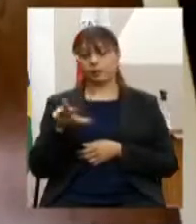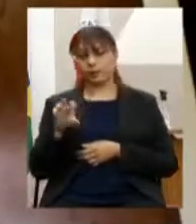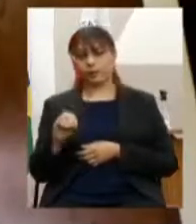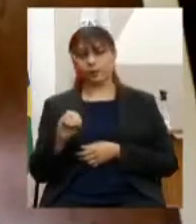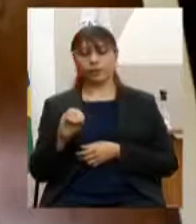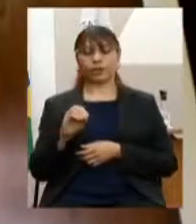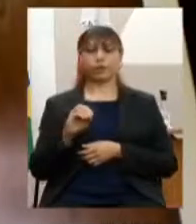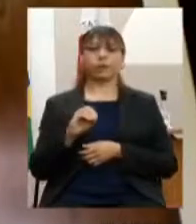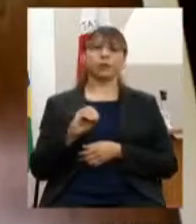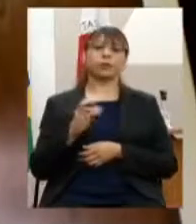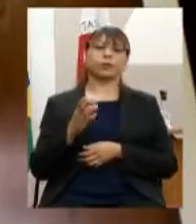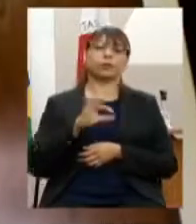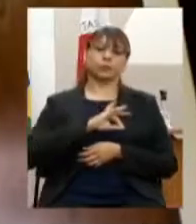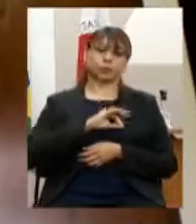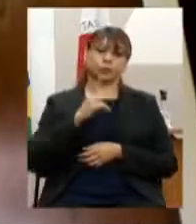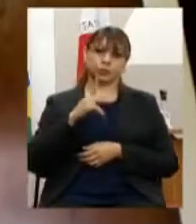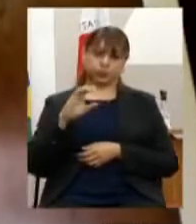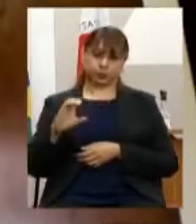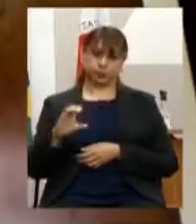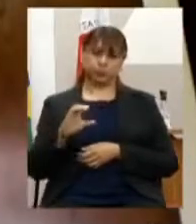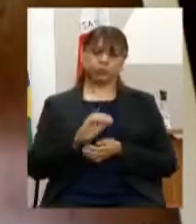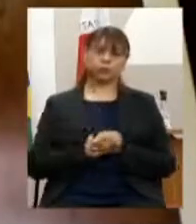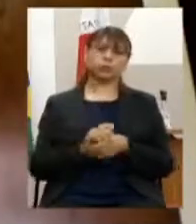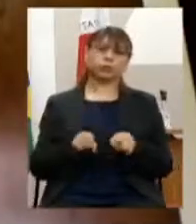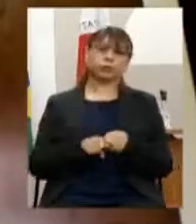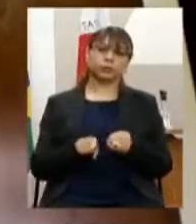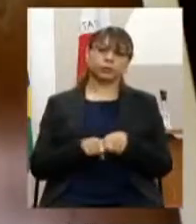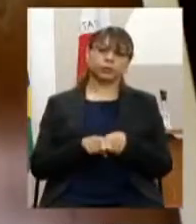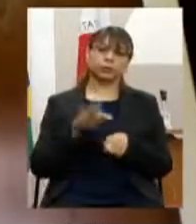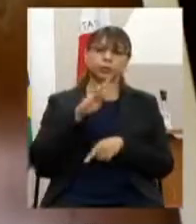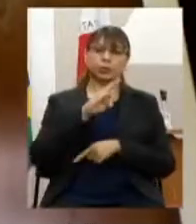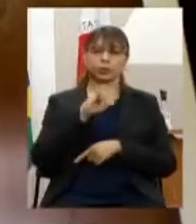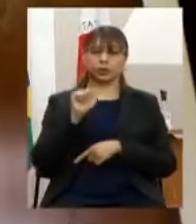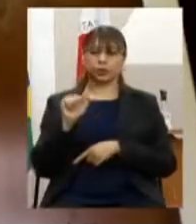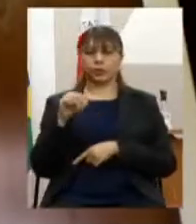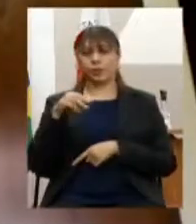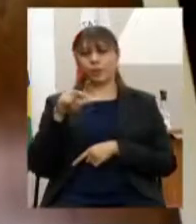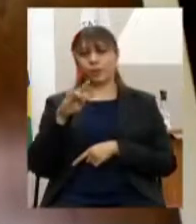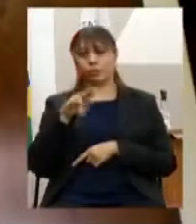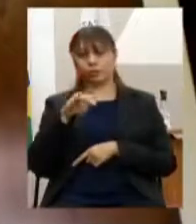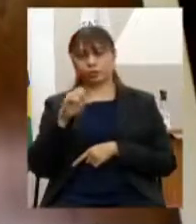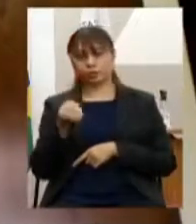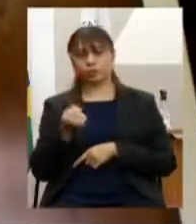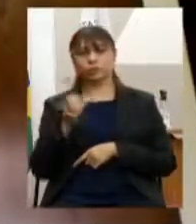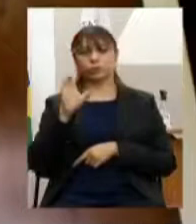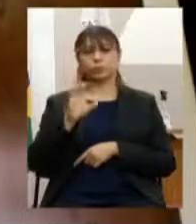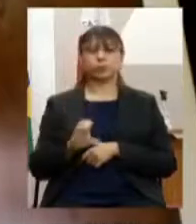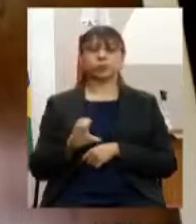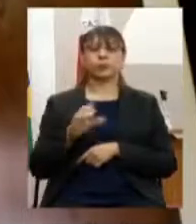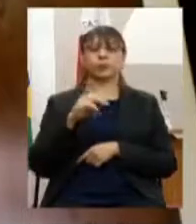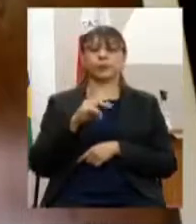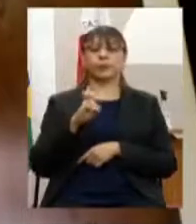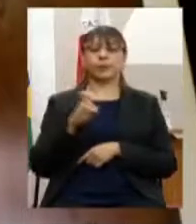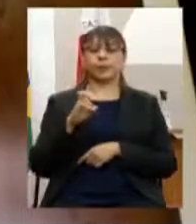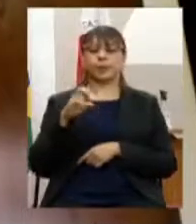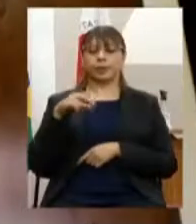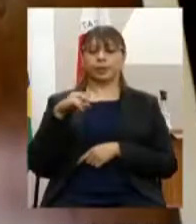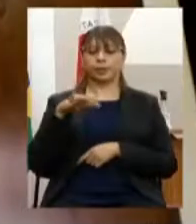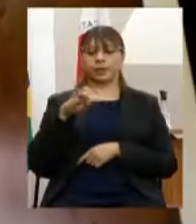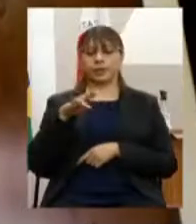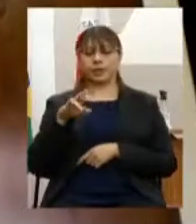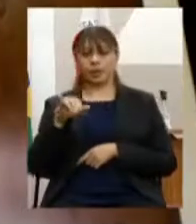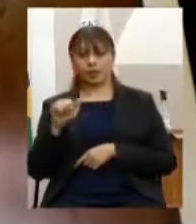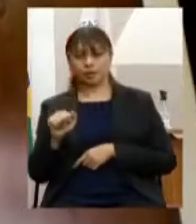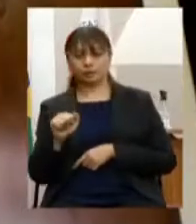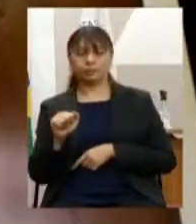a espol a associação tina martins o conselho penitenciário do estado de minas